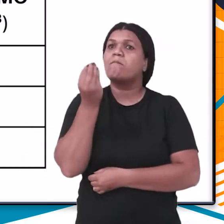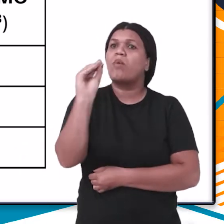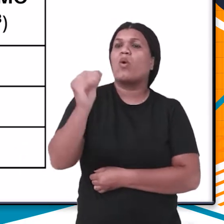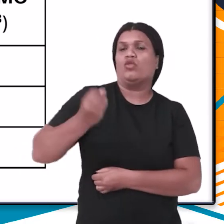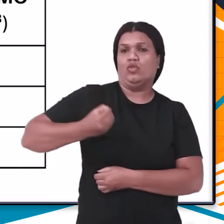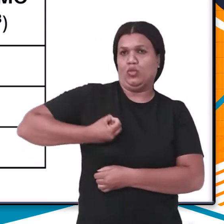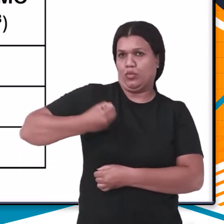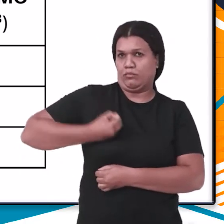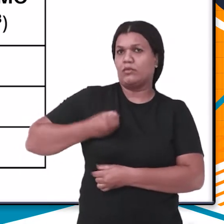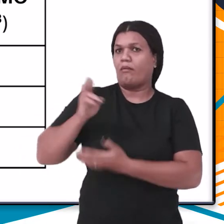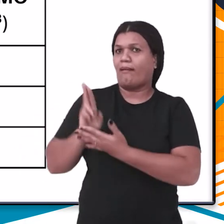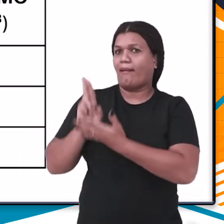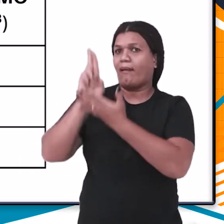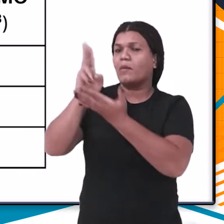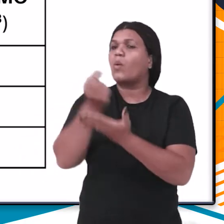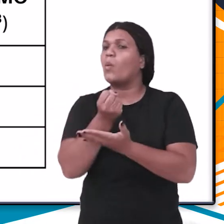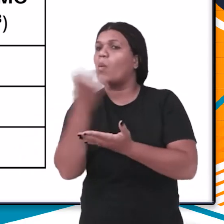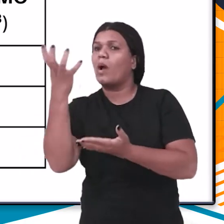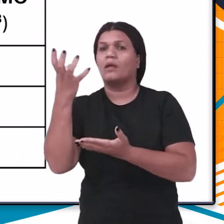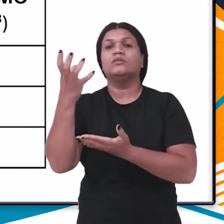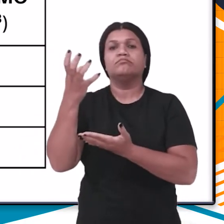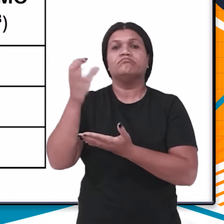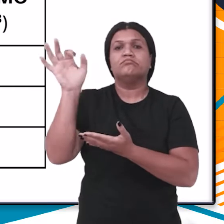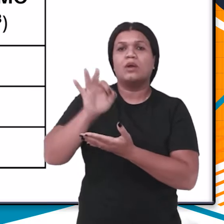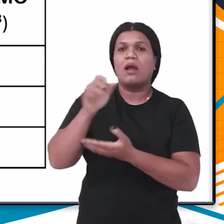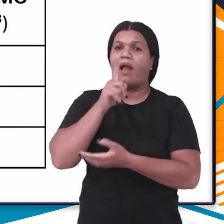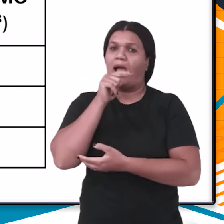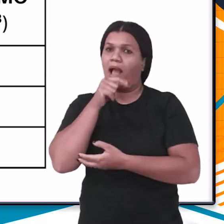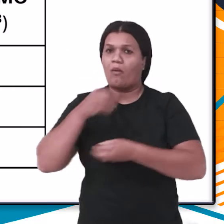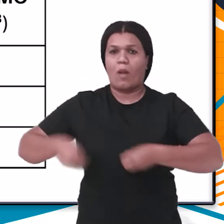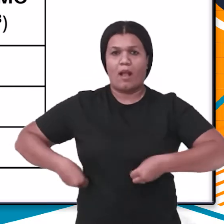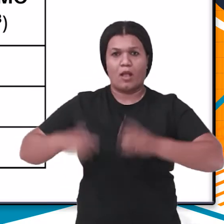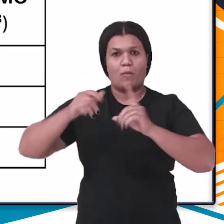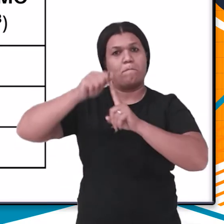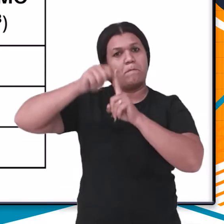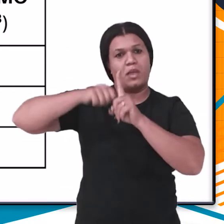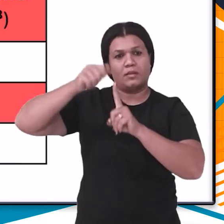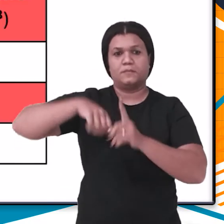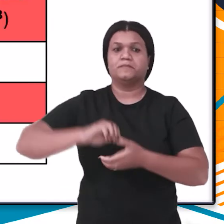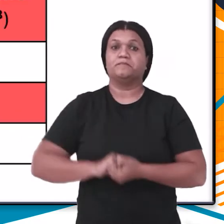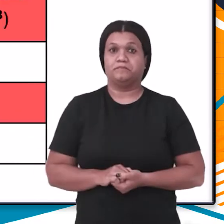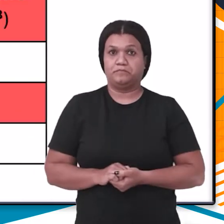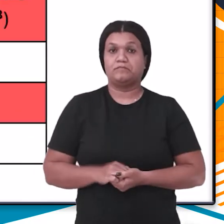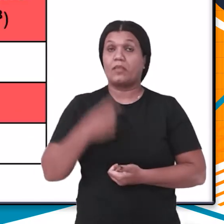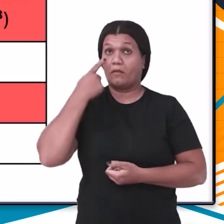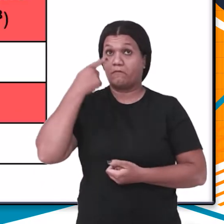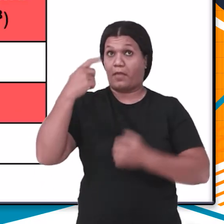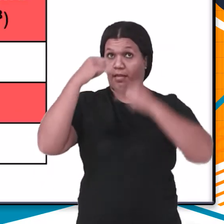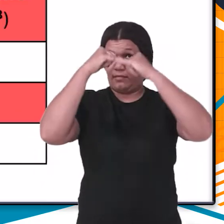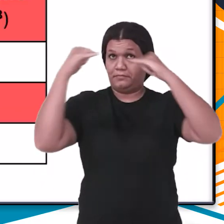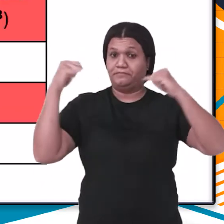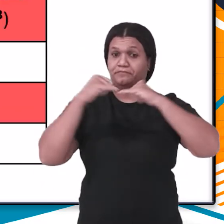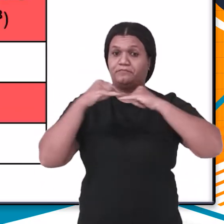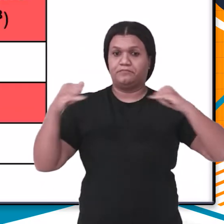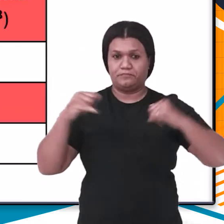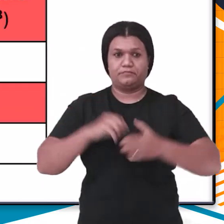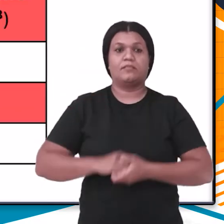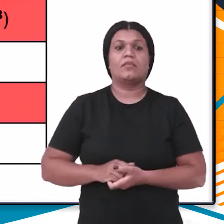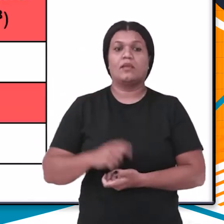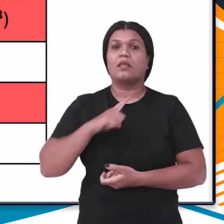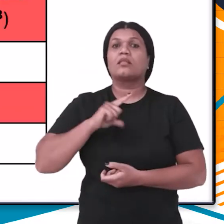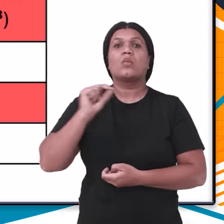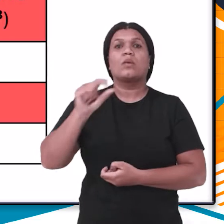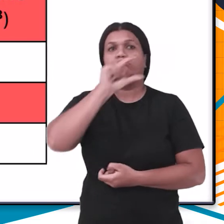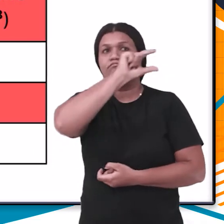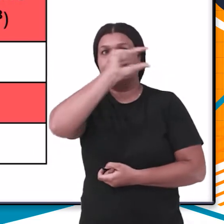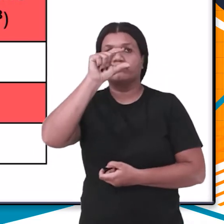de água é um valor numérico e representa a quantidade de água que foi gasta no mês. Nas linhas nós temos